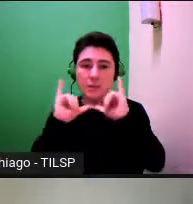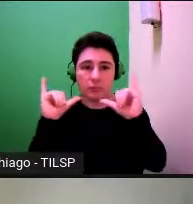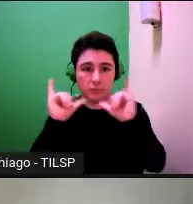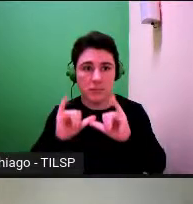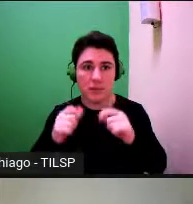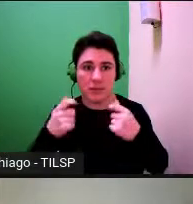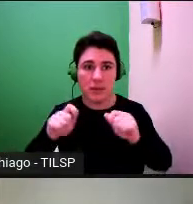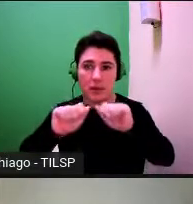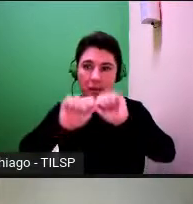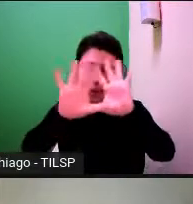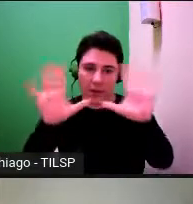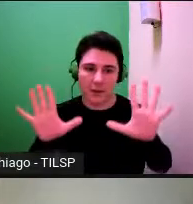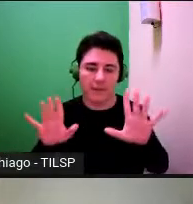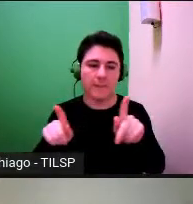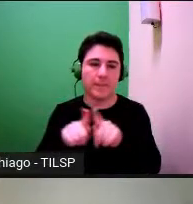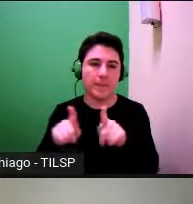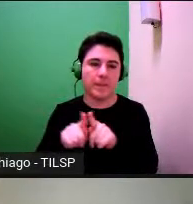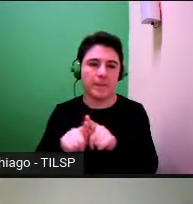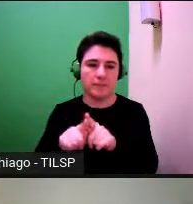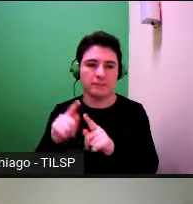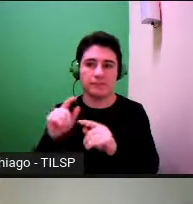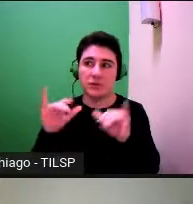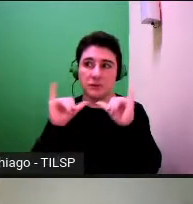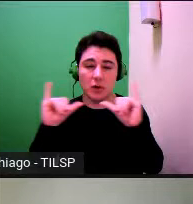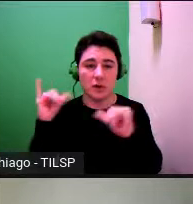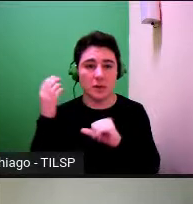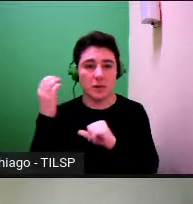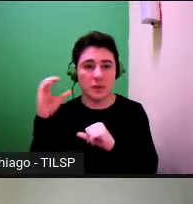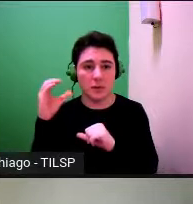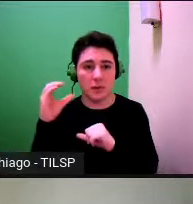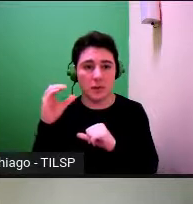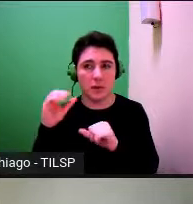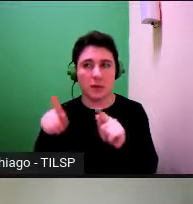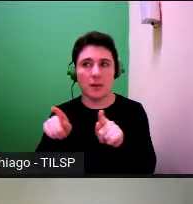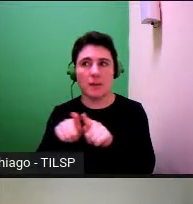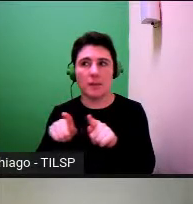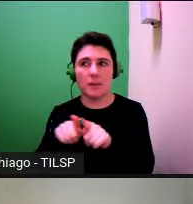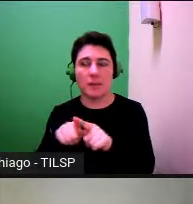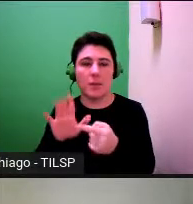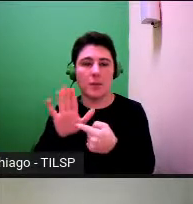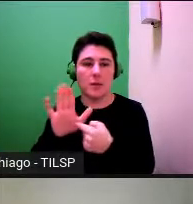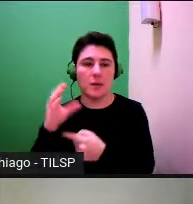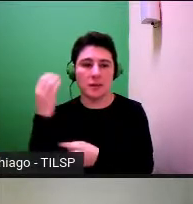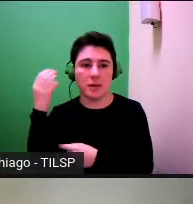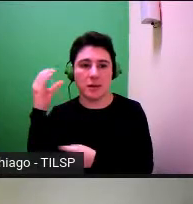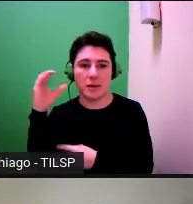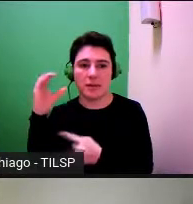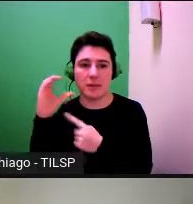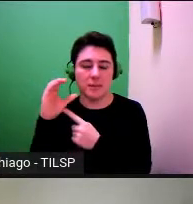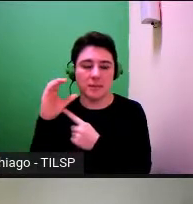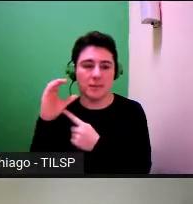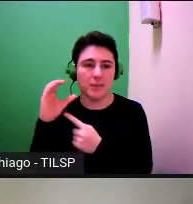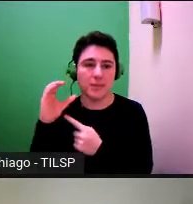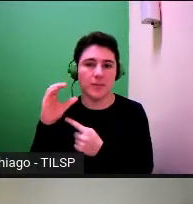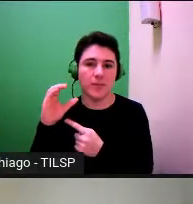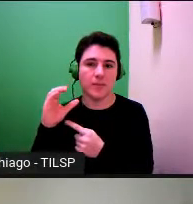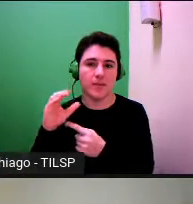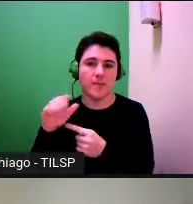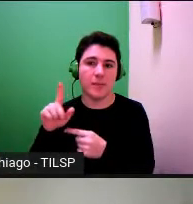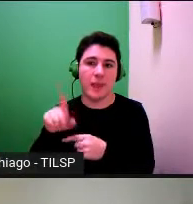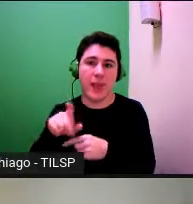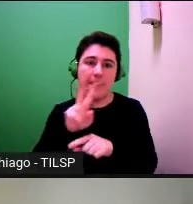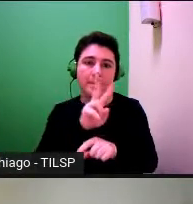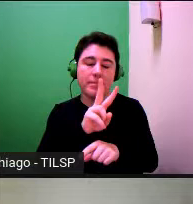divulgação de ciência também passa por uma por passar uma noção de ciência que é uma ciência provisória